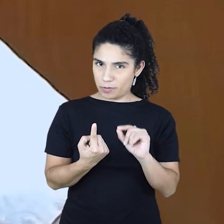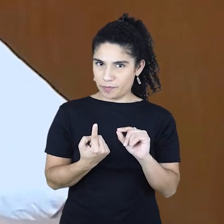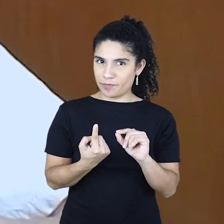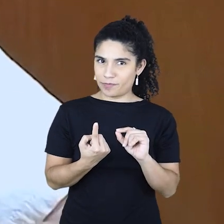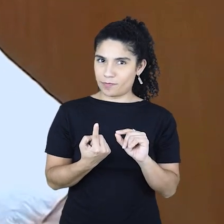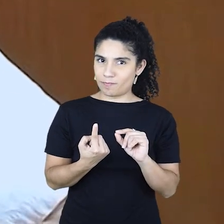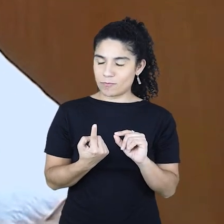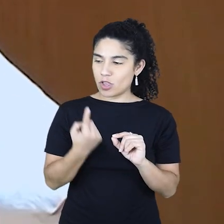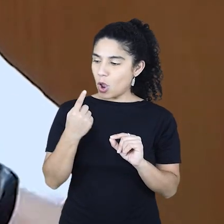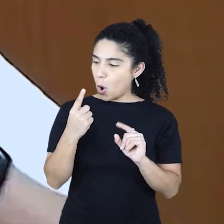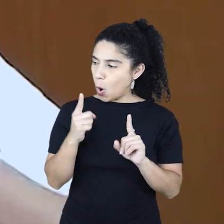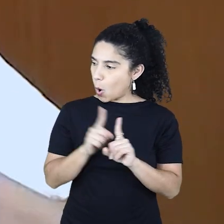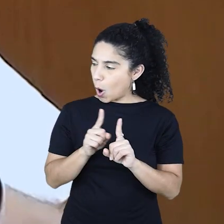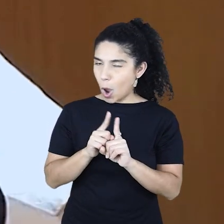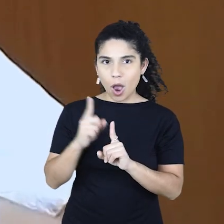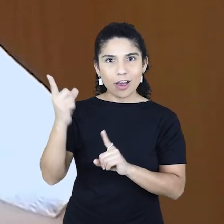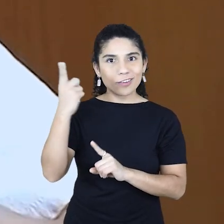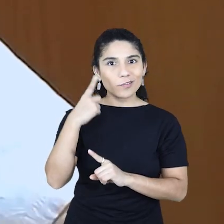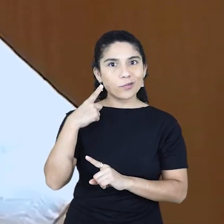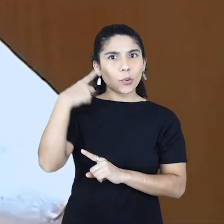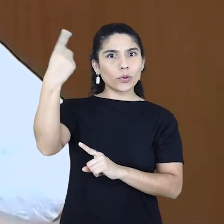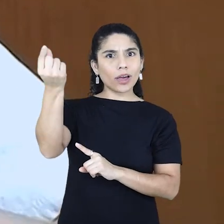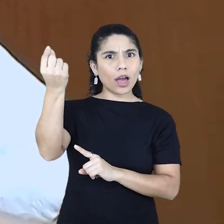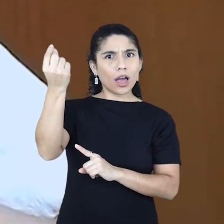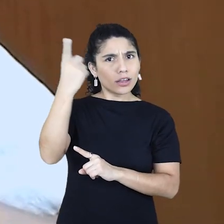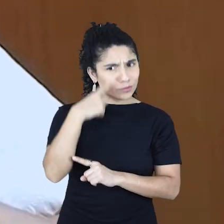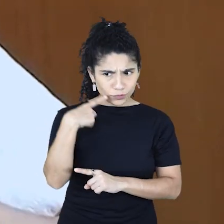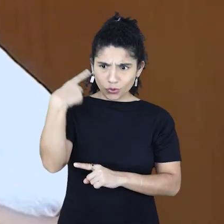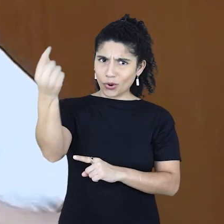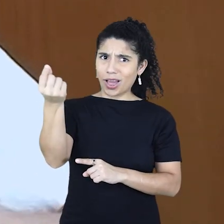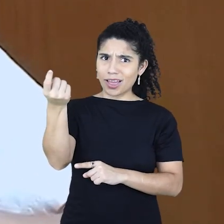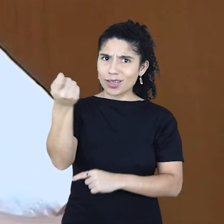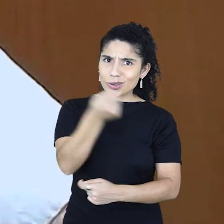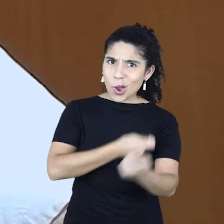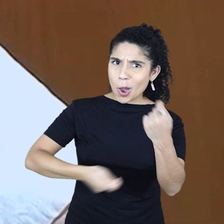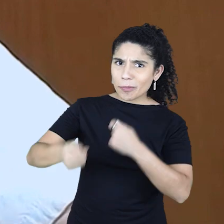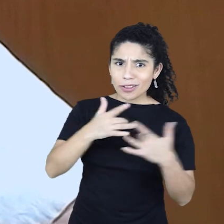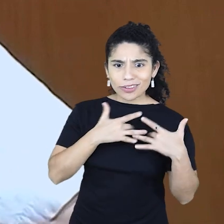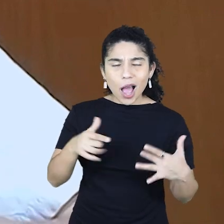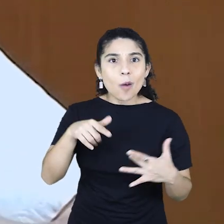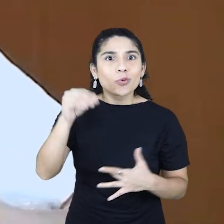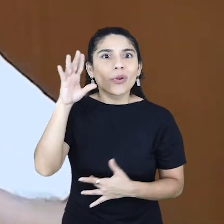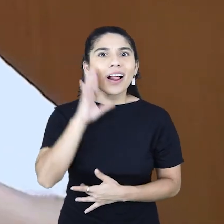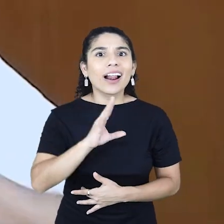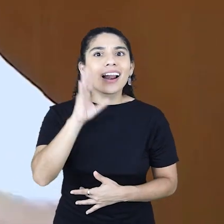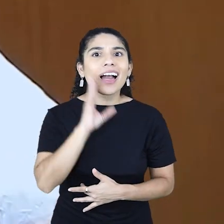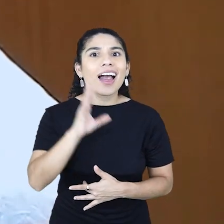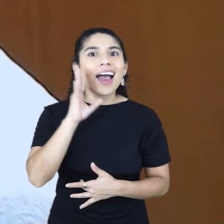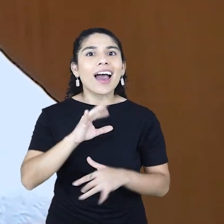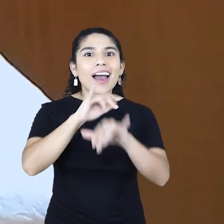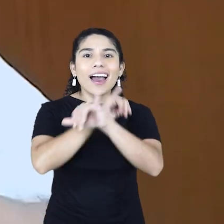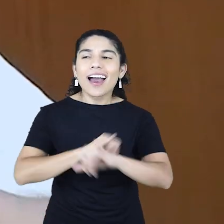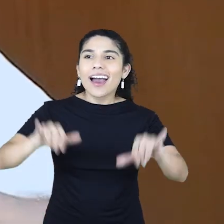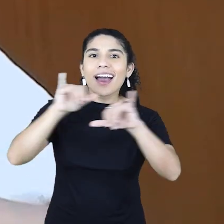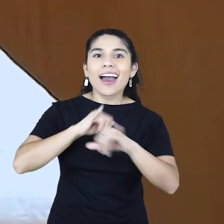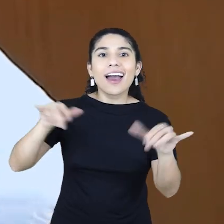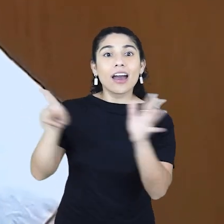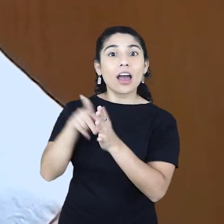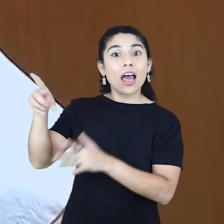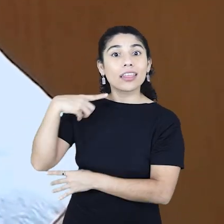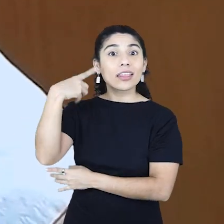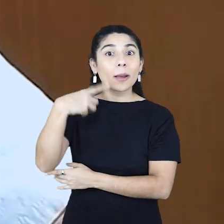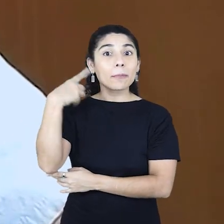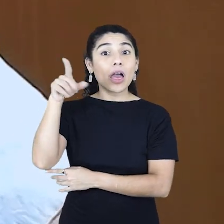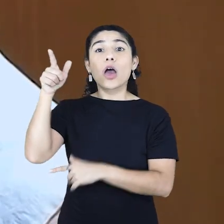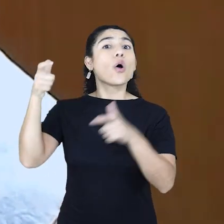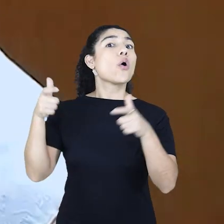Eu fui convocada para a economia solidária. Isso é muito legal. Uma campanha de uma deputada aqui do Rio